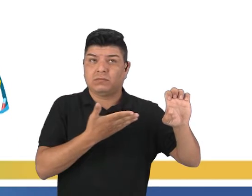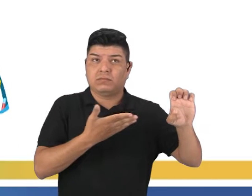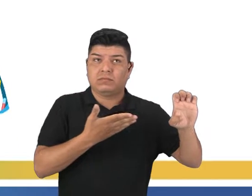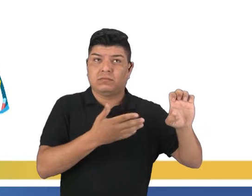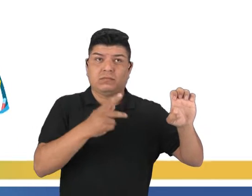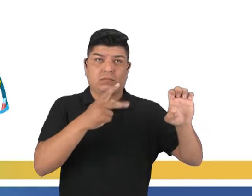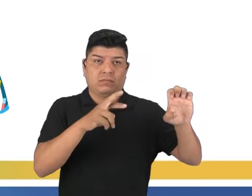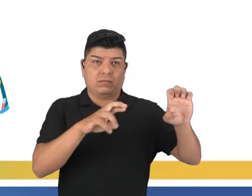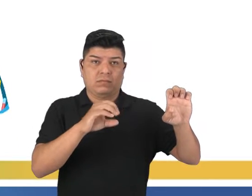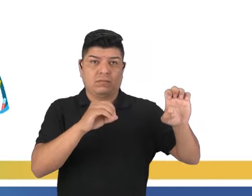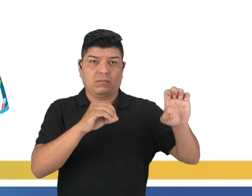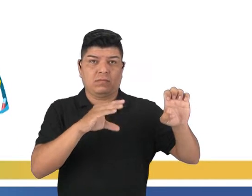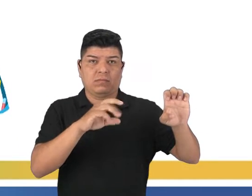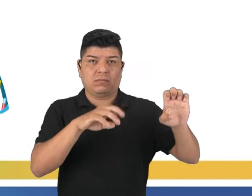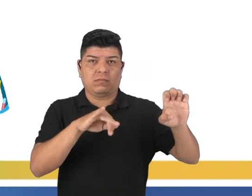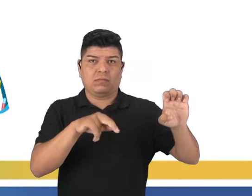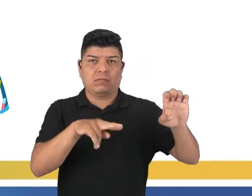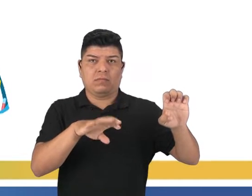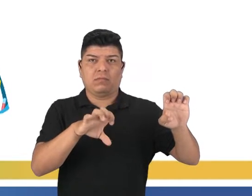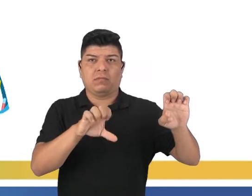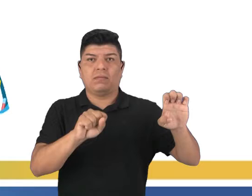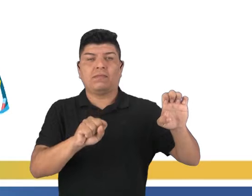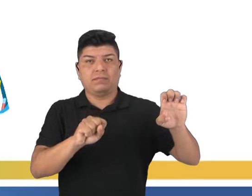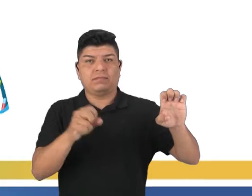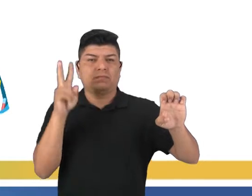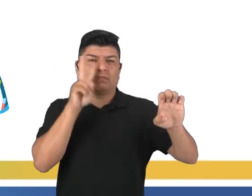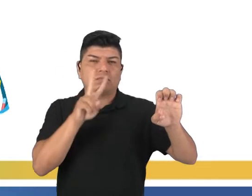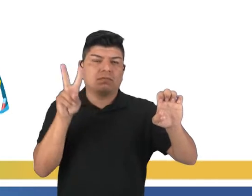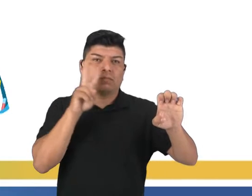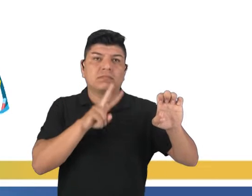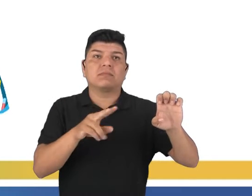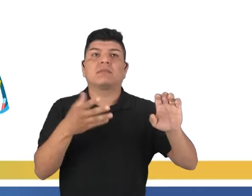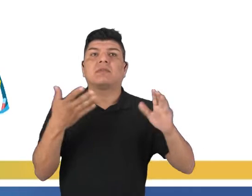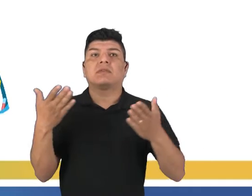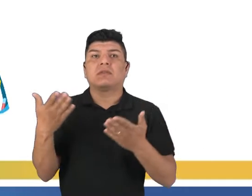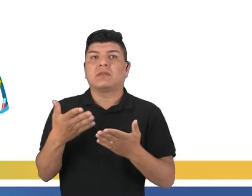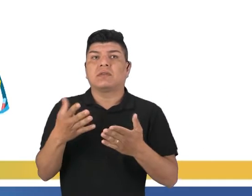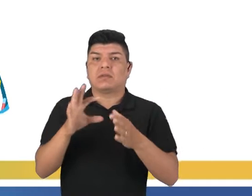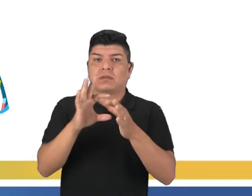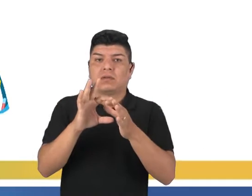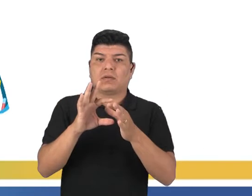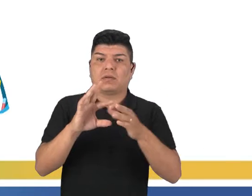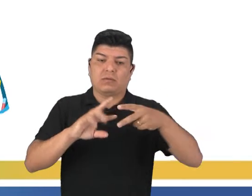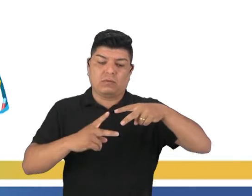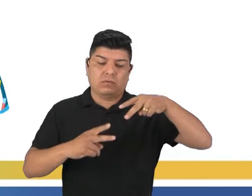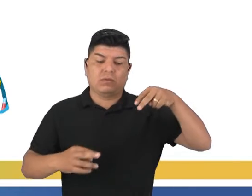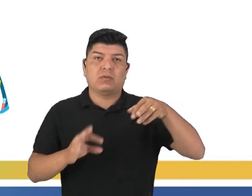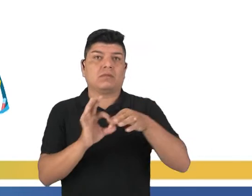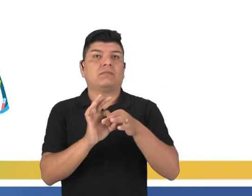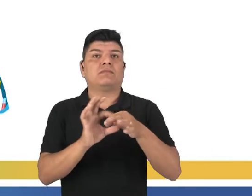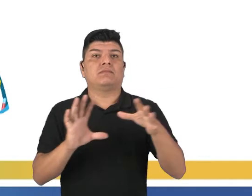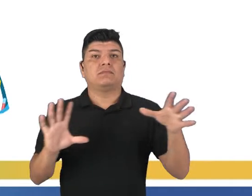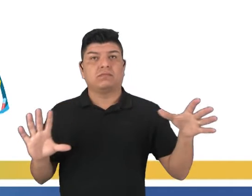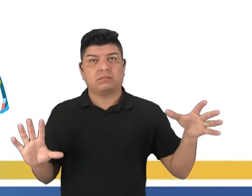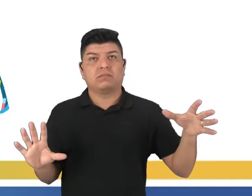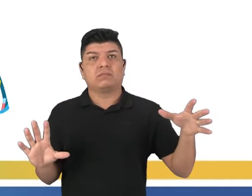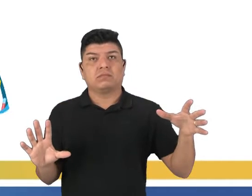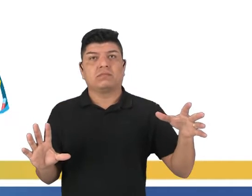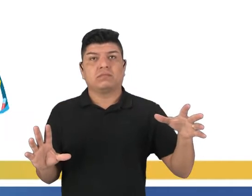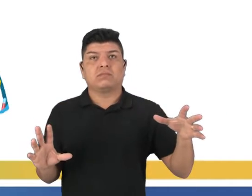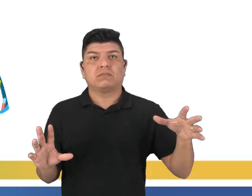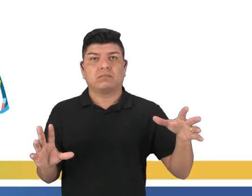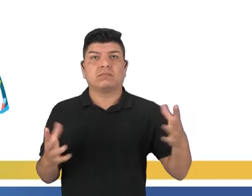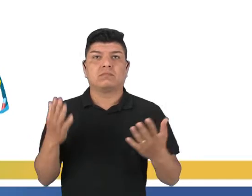procariontes, ok? Como a gente pode visualizar, o DNA ele fica solto dentro desse